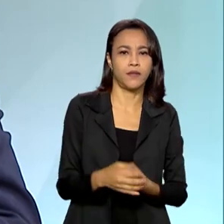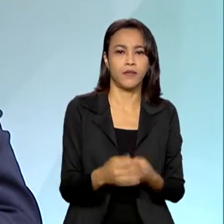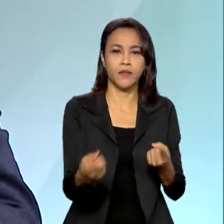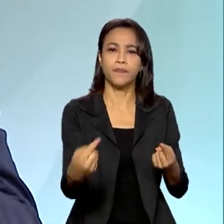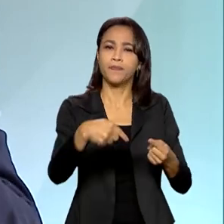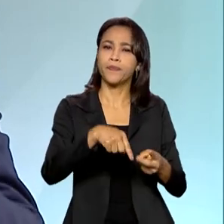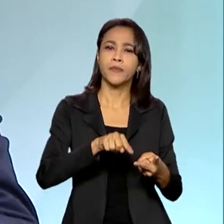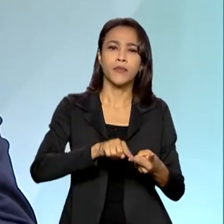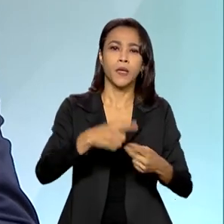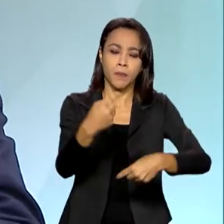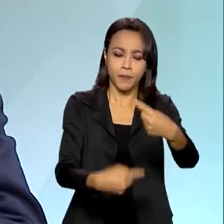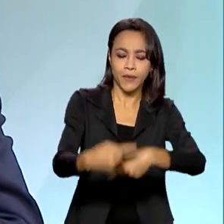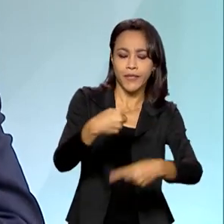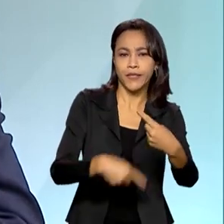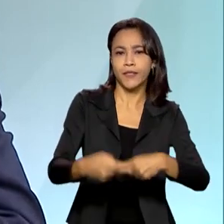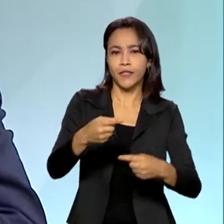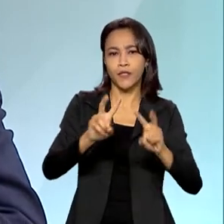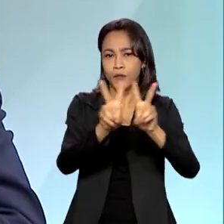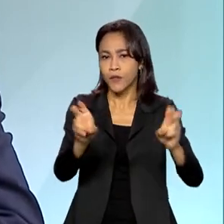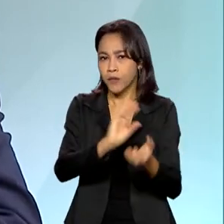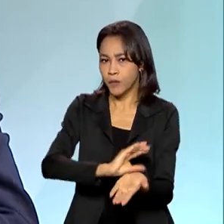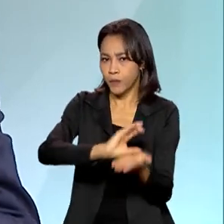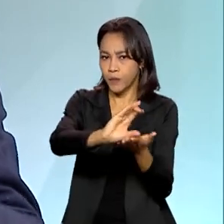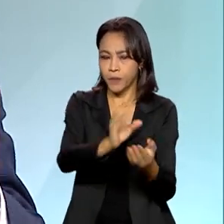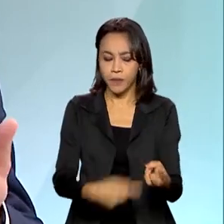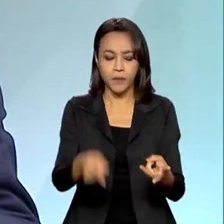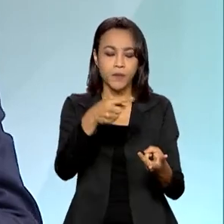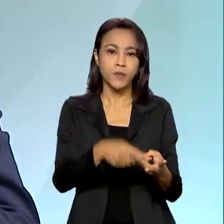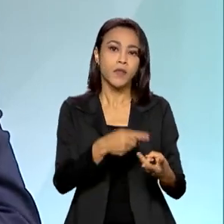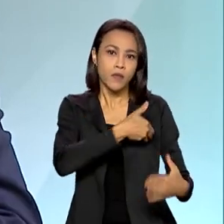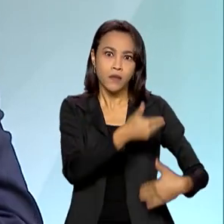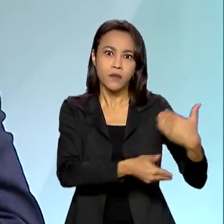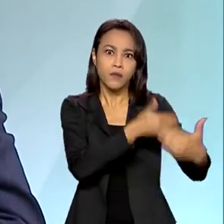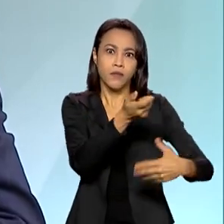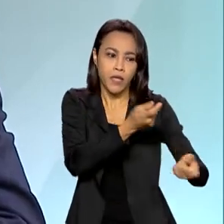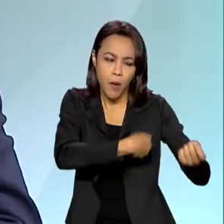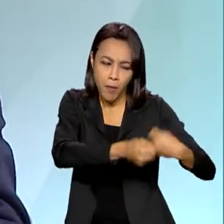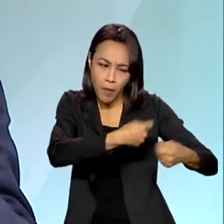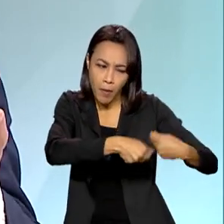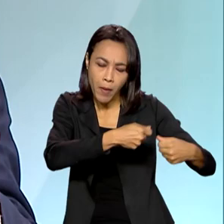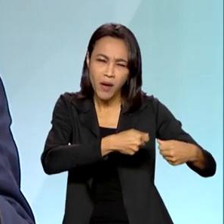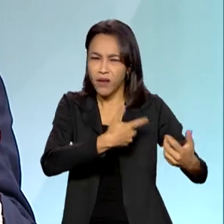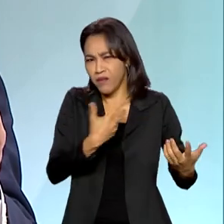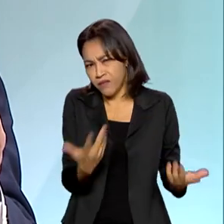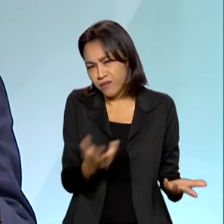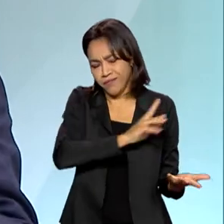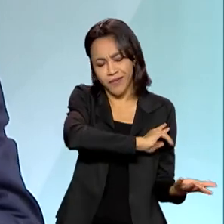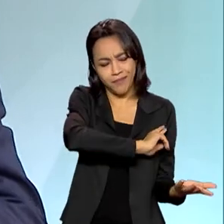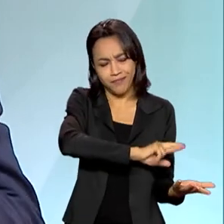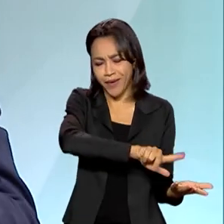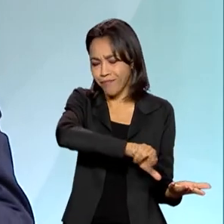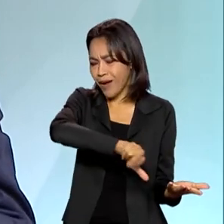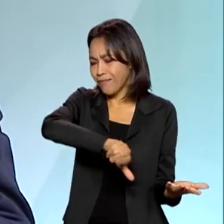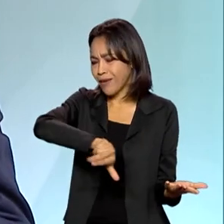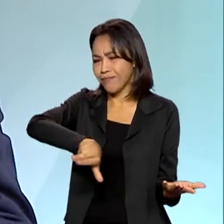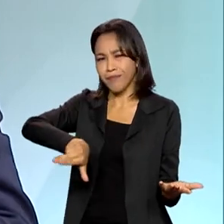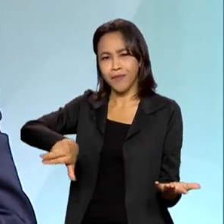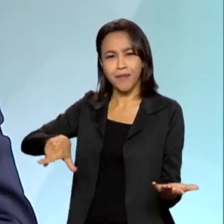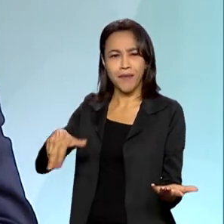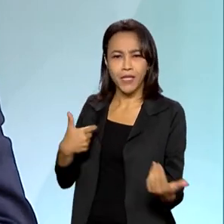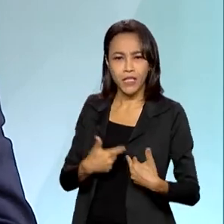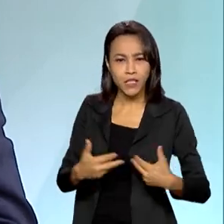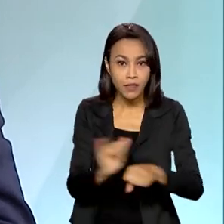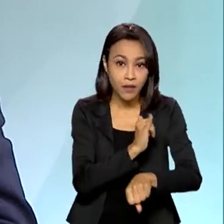investimento e desinvestimento dentro do banco, crescimento em negócios rentáveis, enfim, uma série de